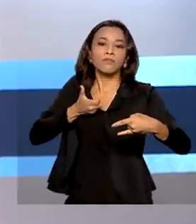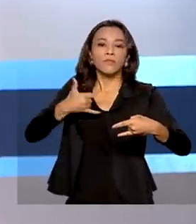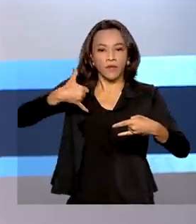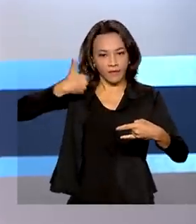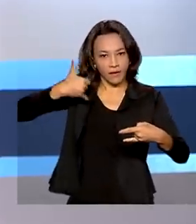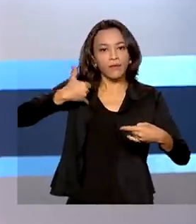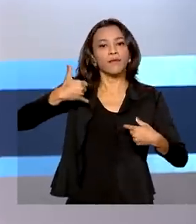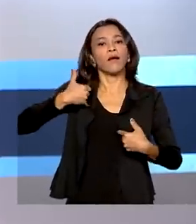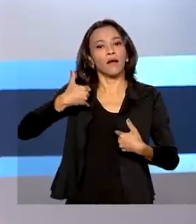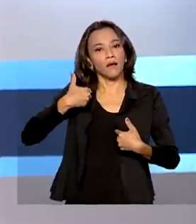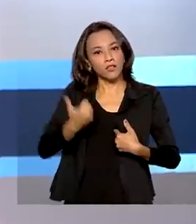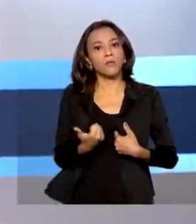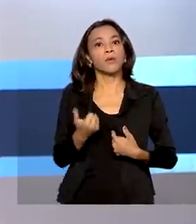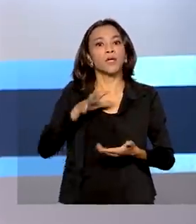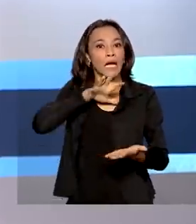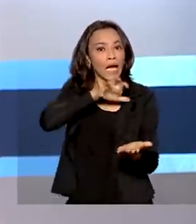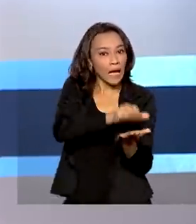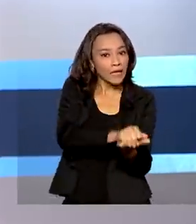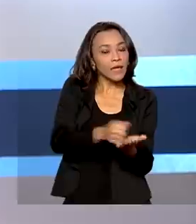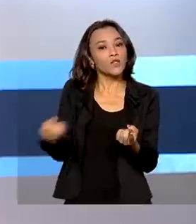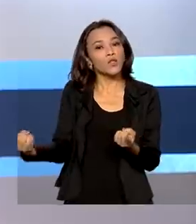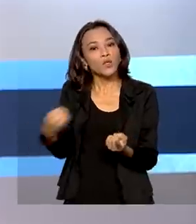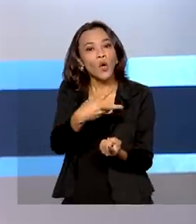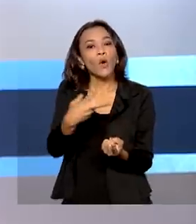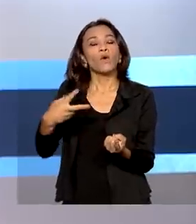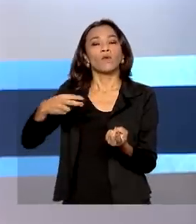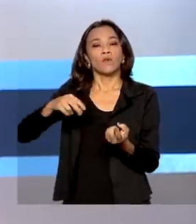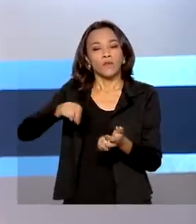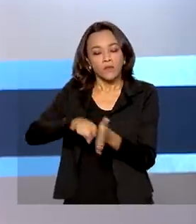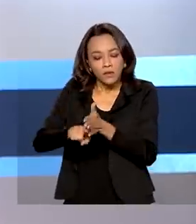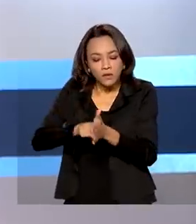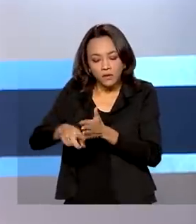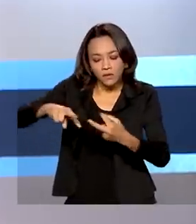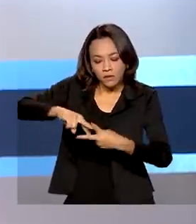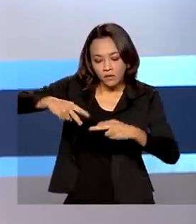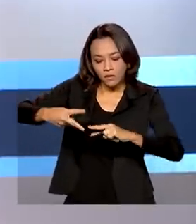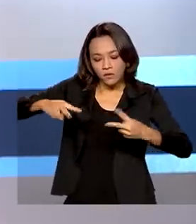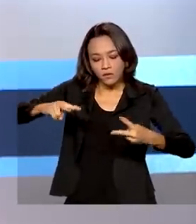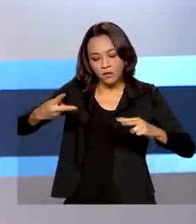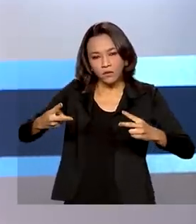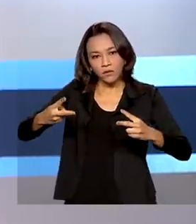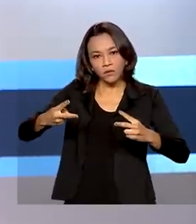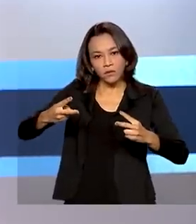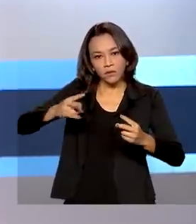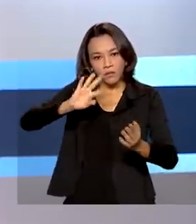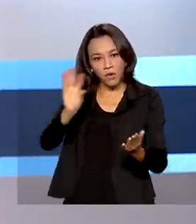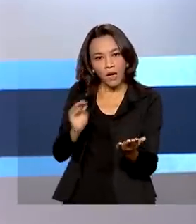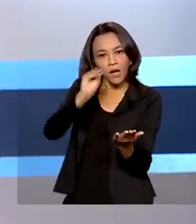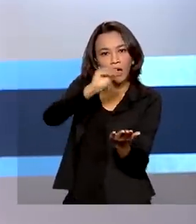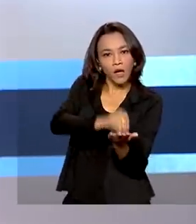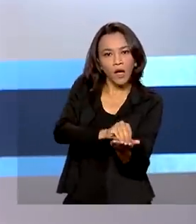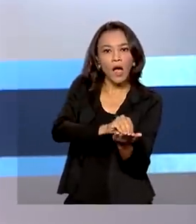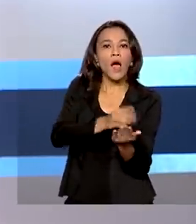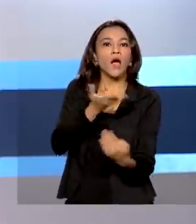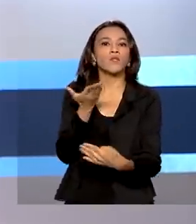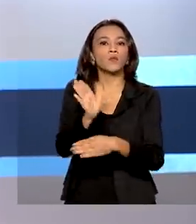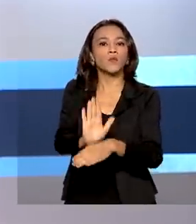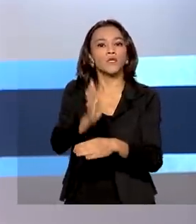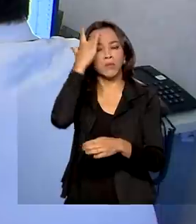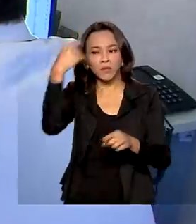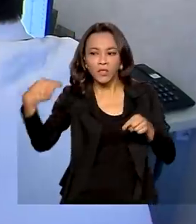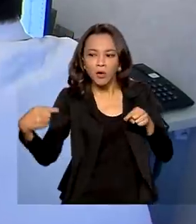cadastro de voluntários. E novos exames genéticos foram acrescentados para ajudar a encontrar as pessoas compatíveis.